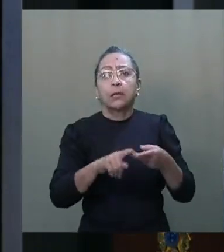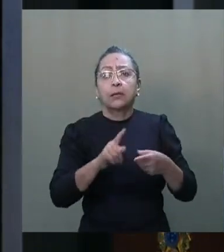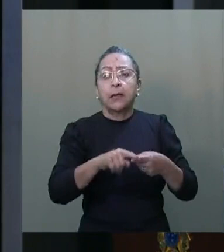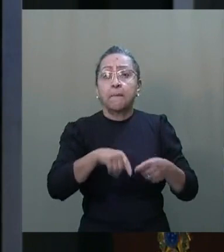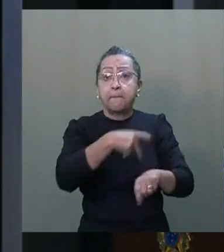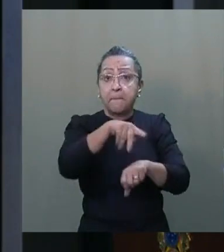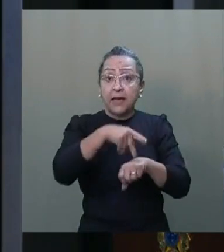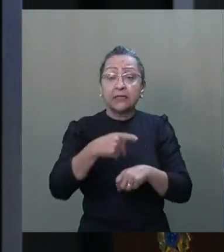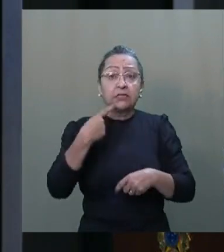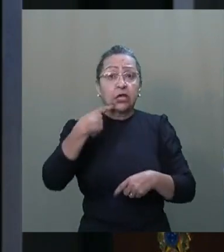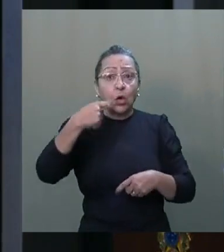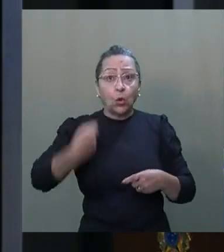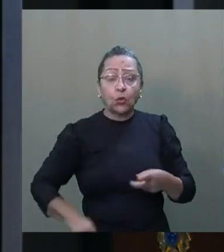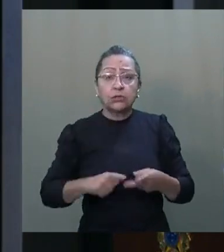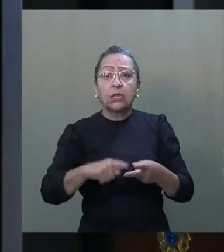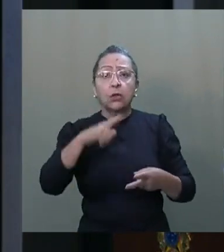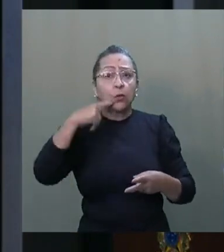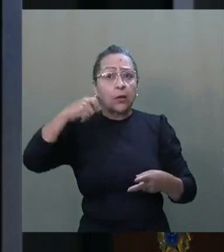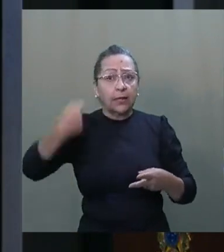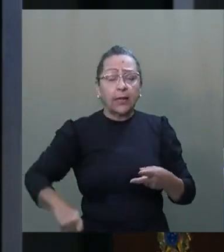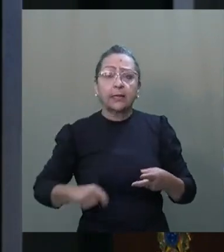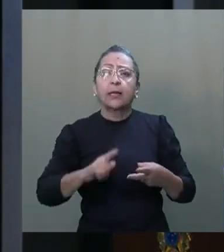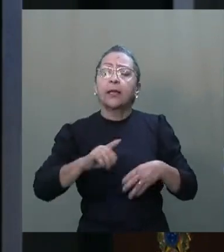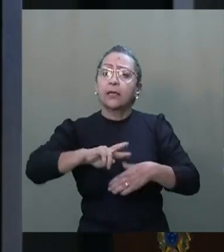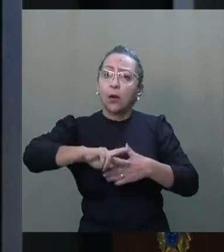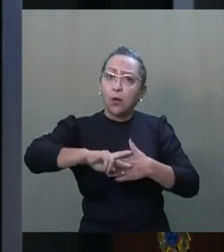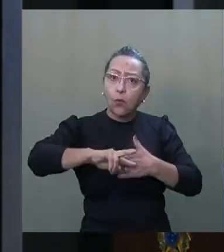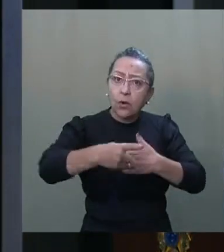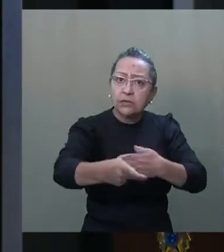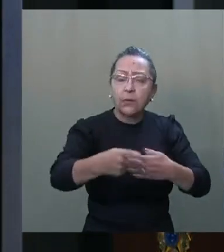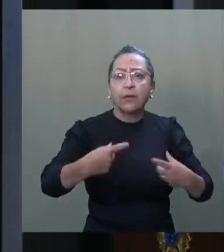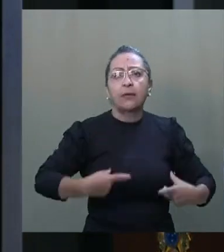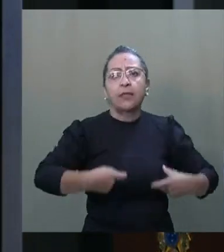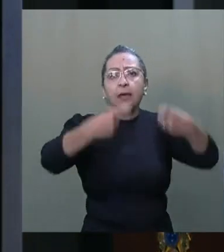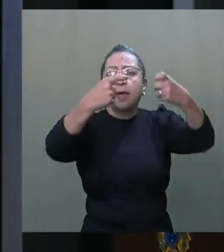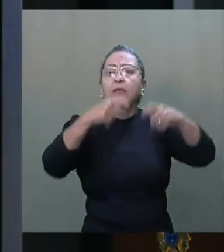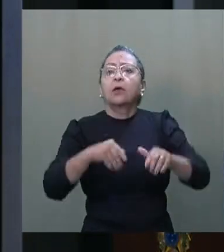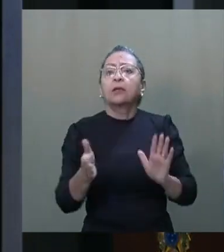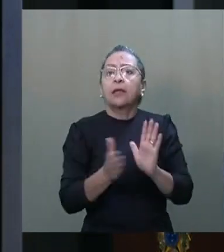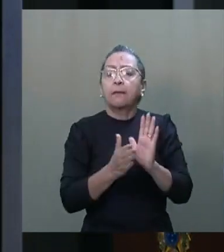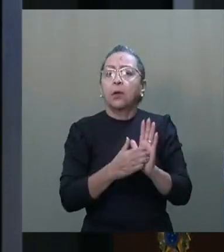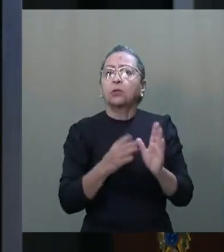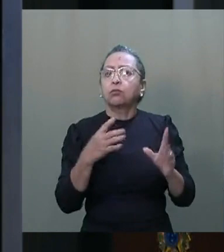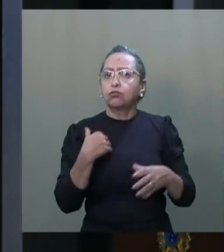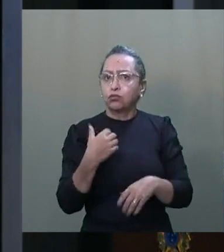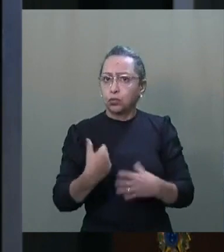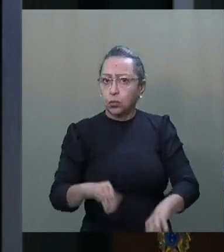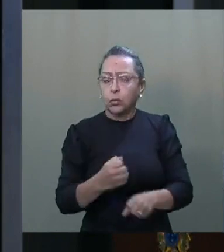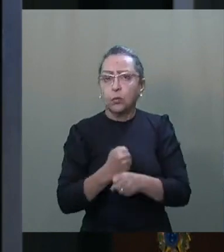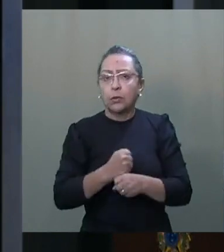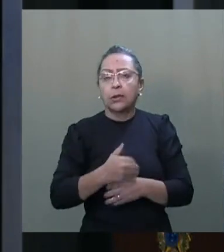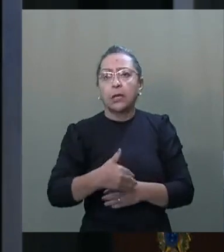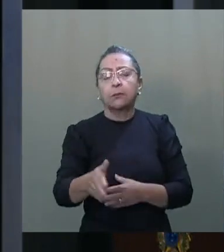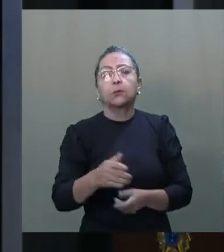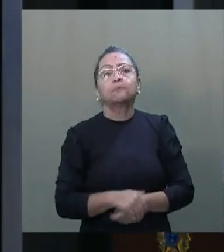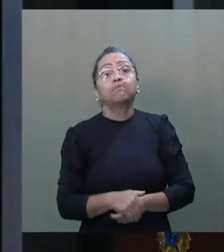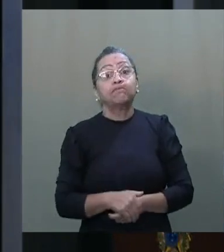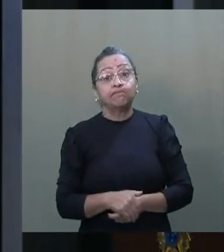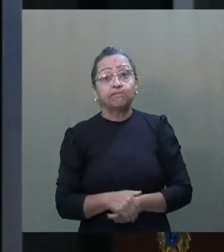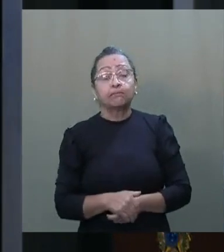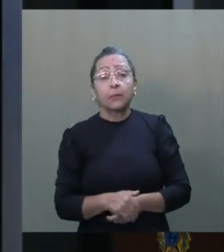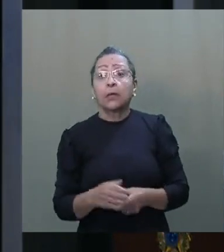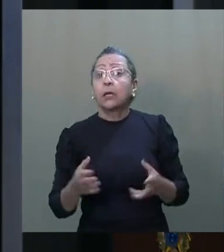Rússia e Ucrânia e suas consequências estarão na pauta por um bom tempo. Não bastasse